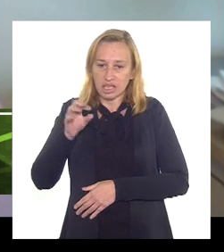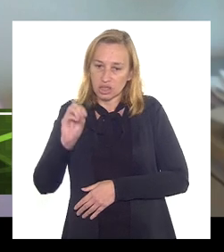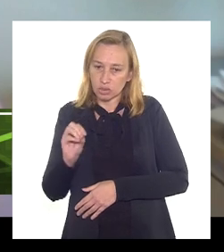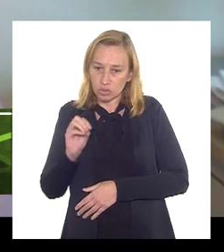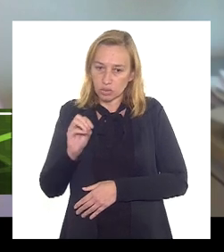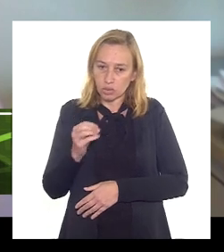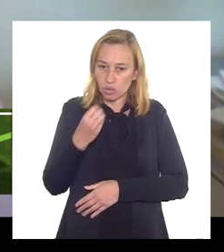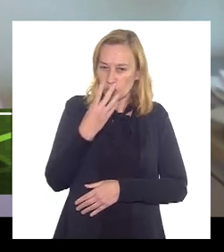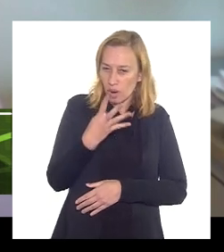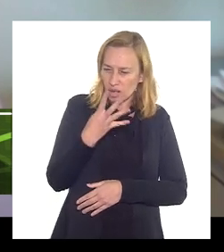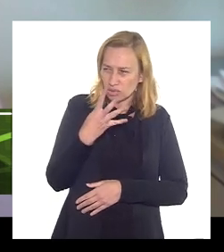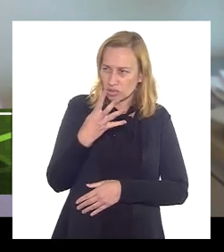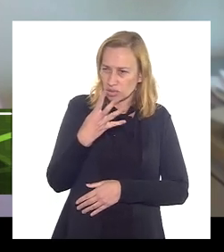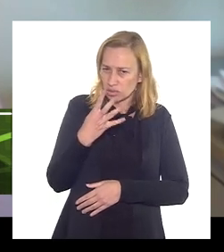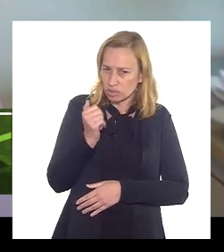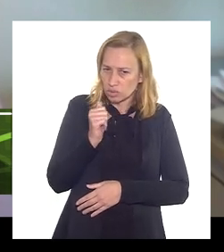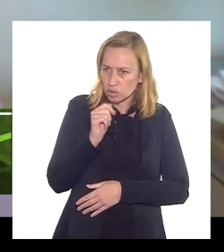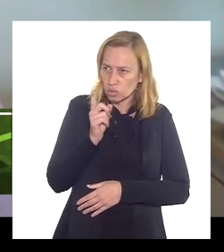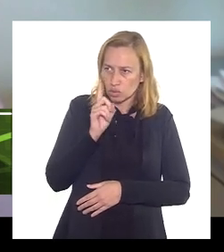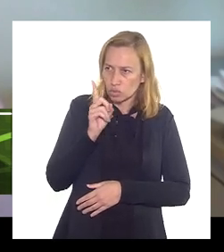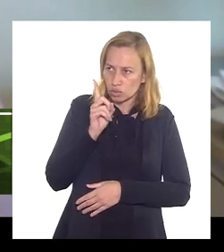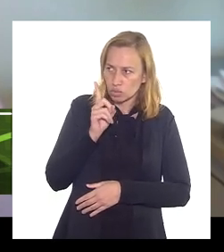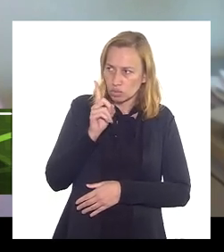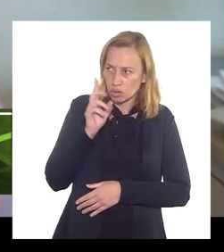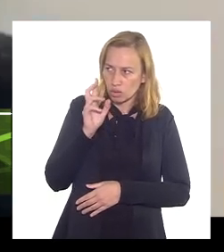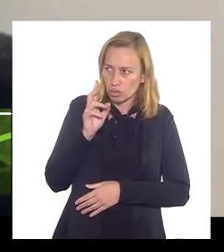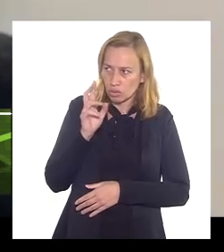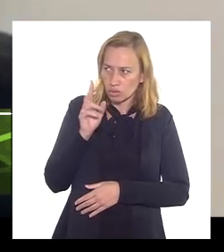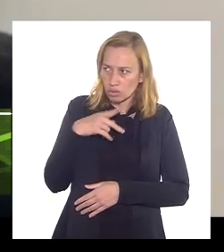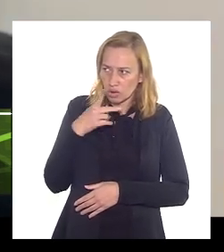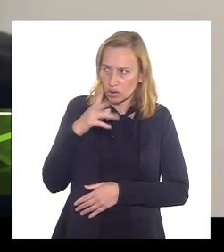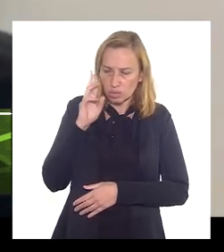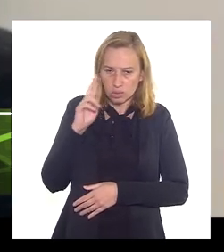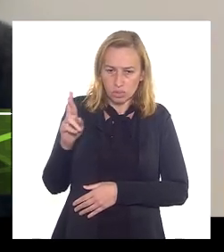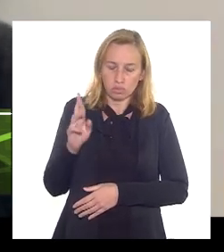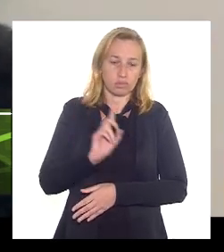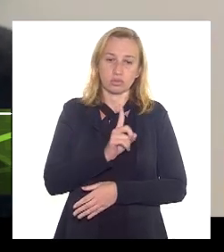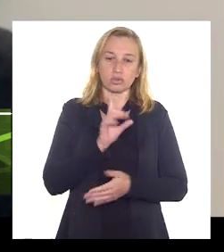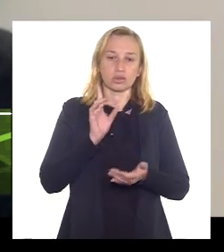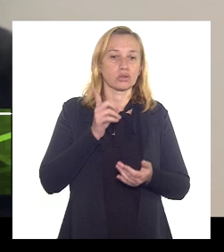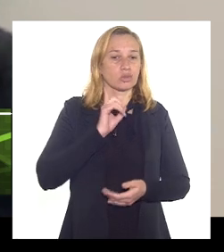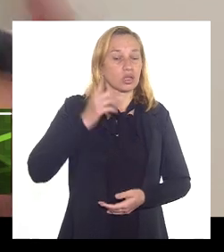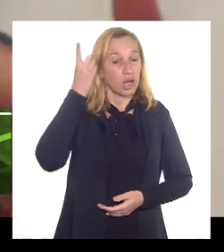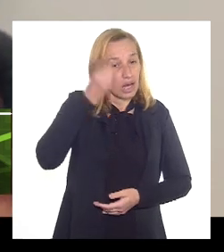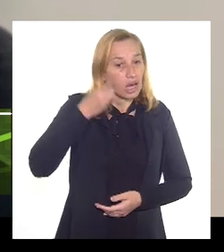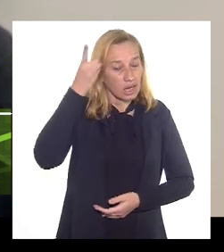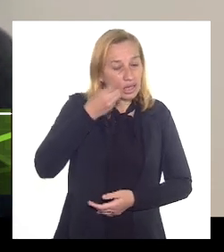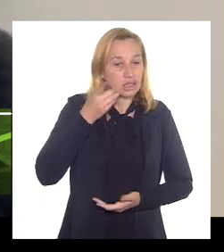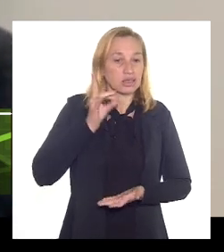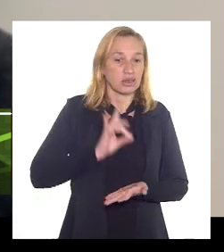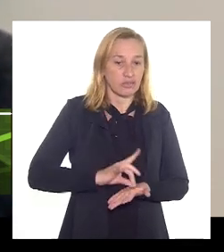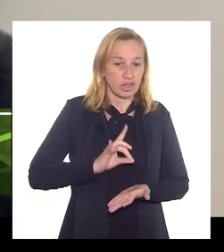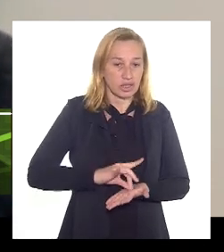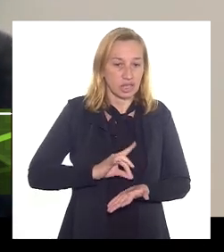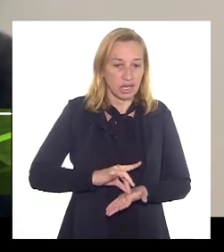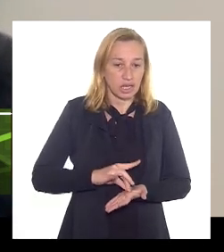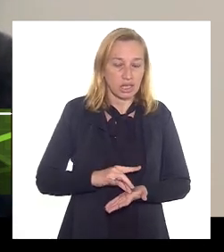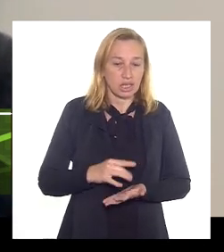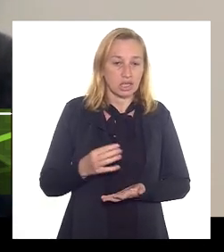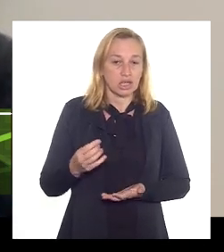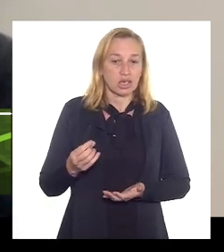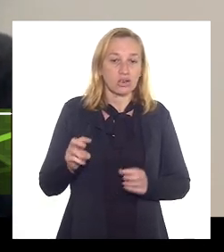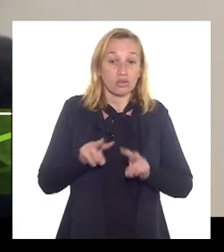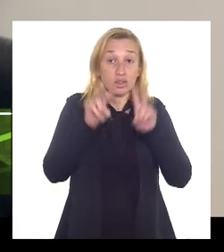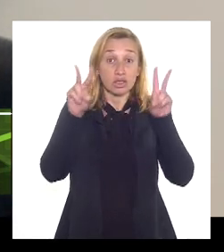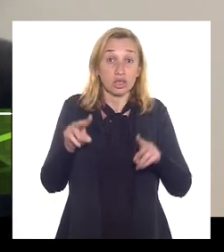que o senhor não falou sobre isso. Então, deputado, na verdade, como já foi até dito aqui, na nossa visão de